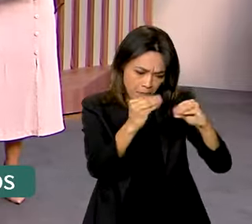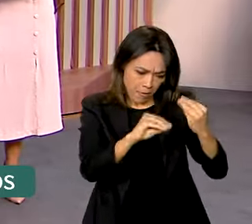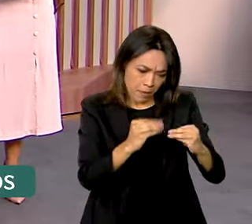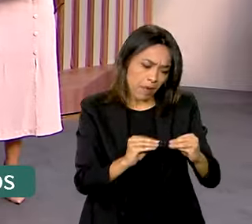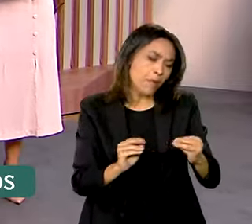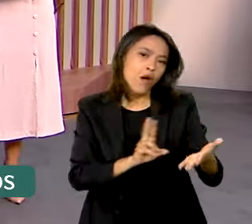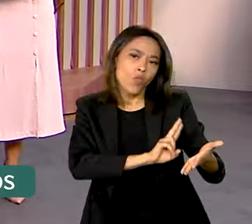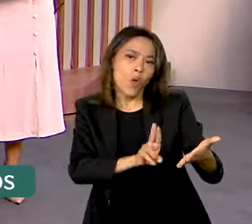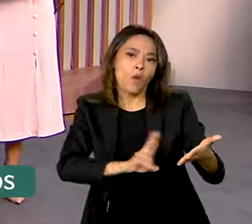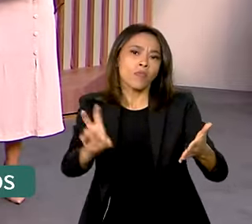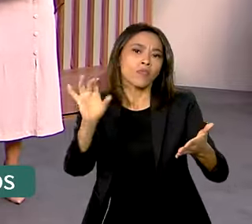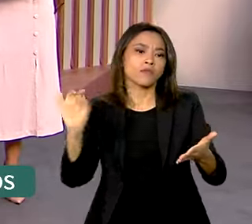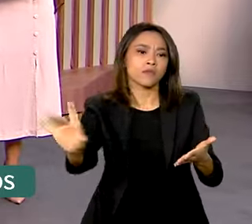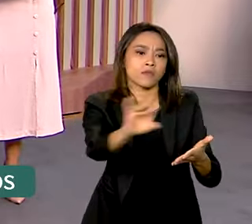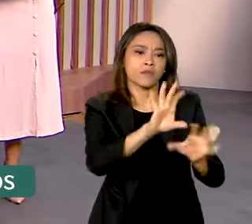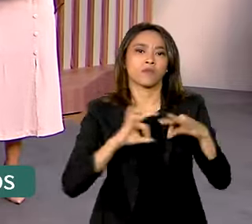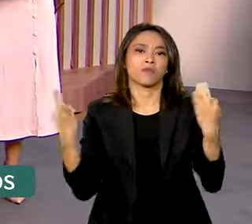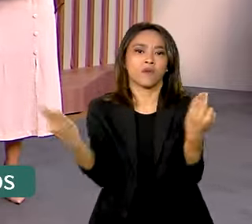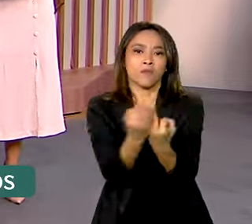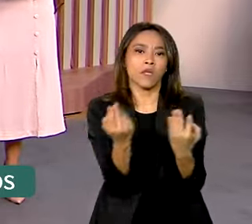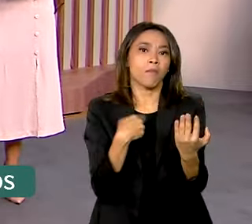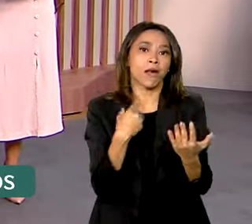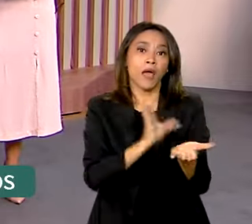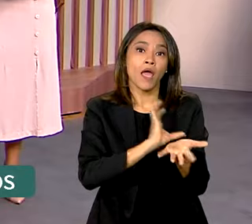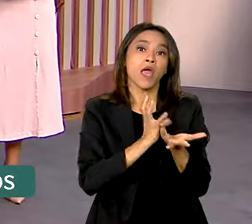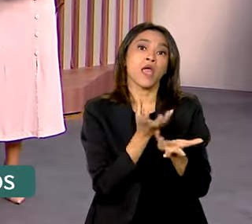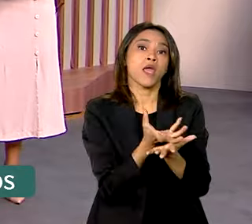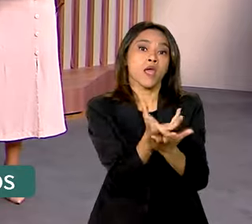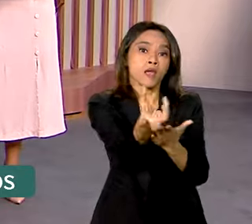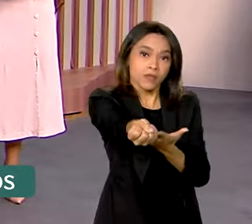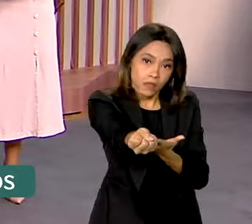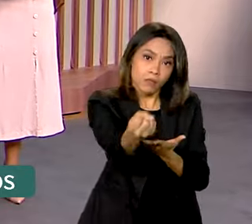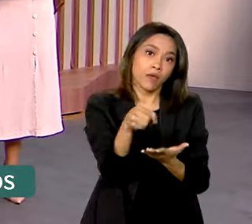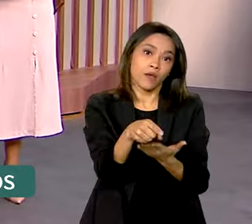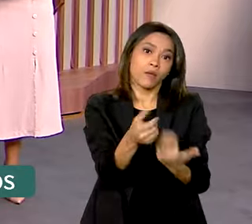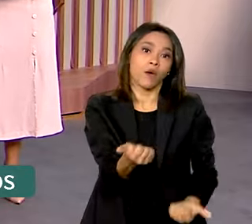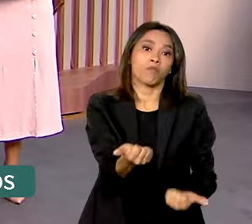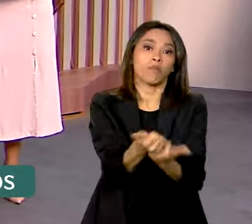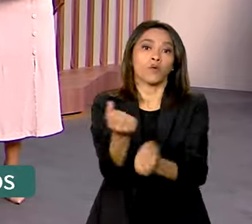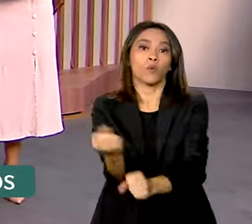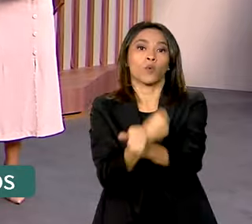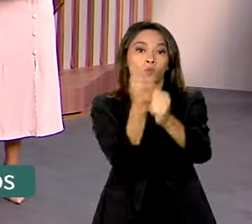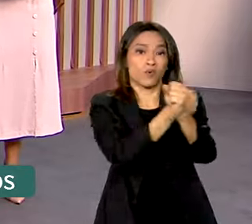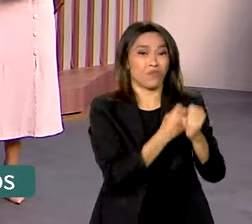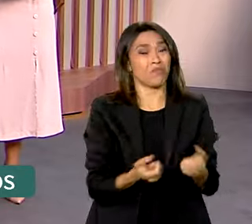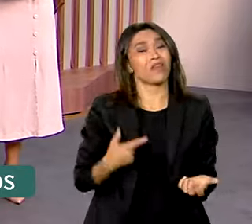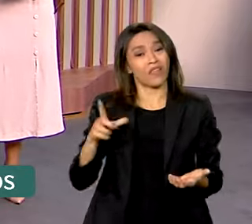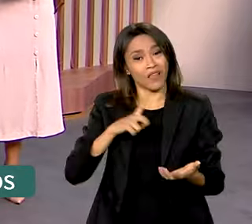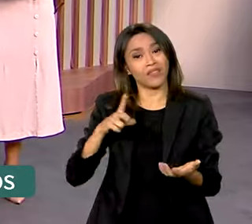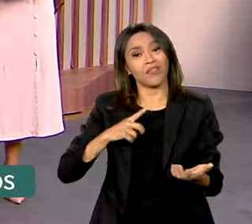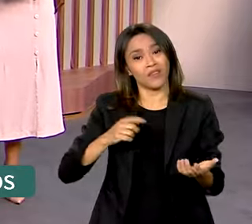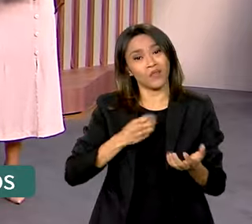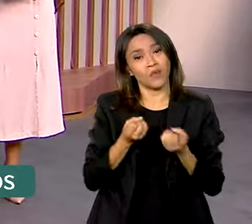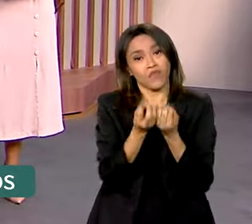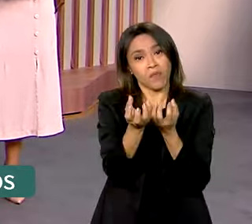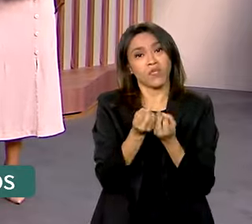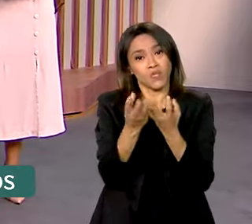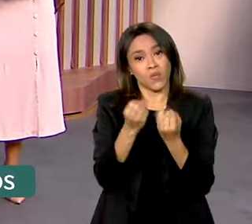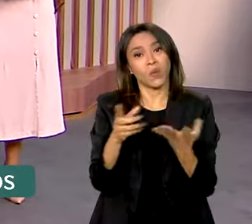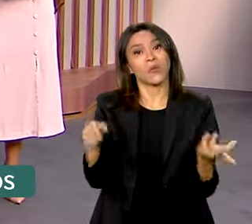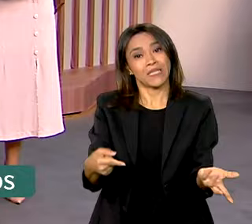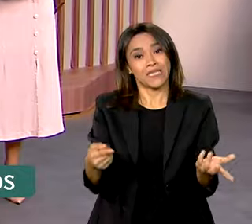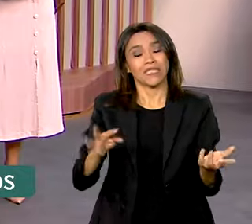famílias para o auxílio-reconstrução. É que o uso de informações falsas está sujeito a responsabilidades penais